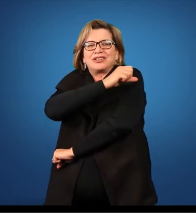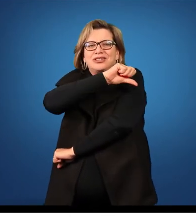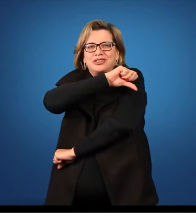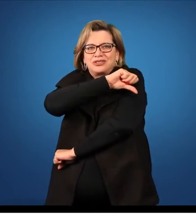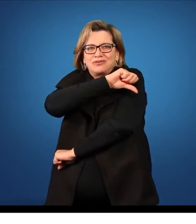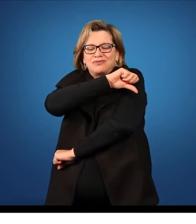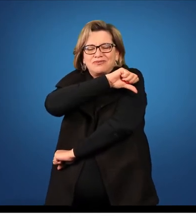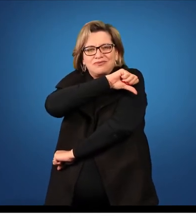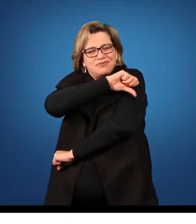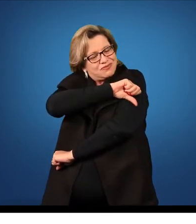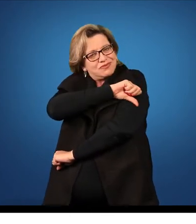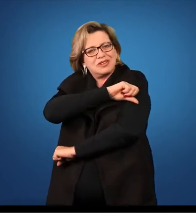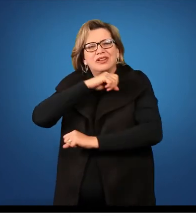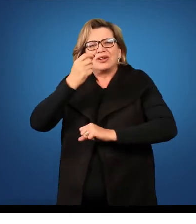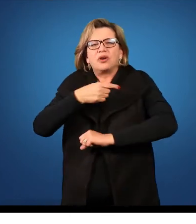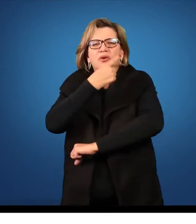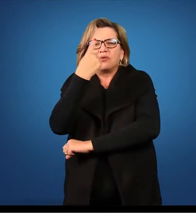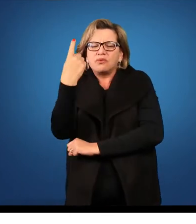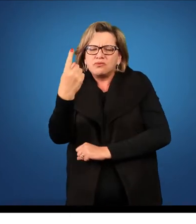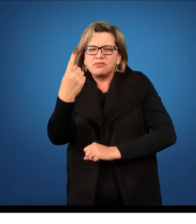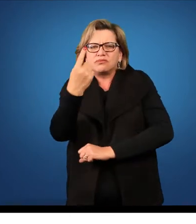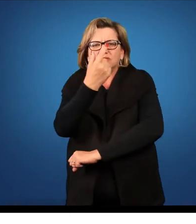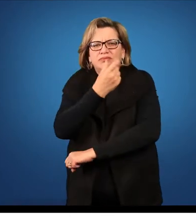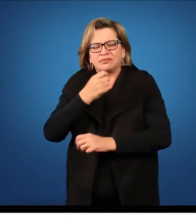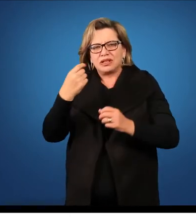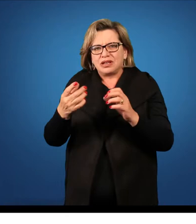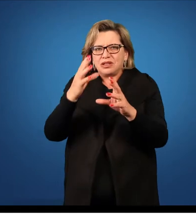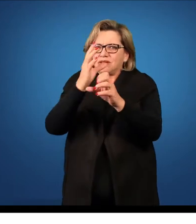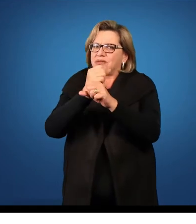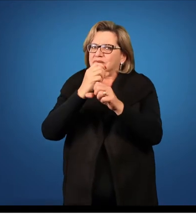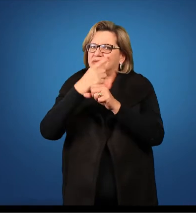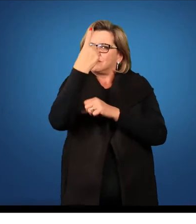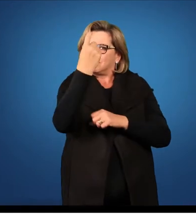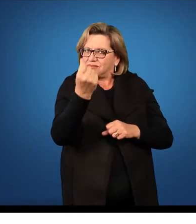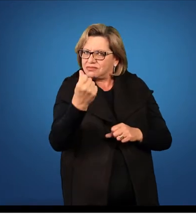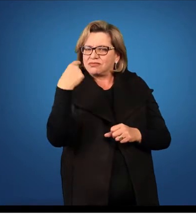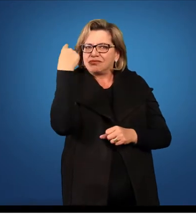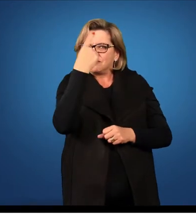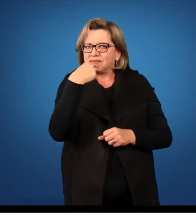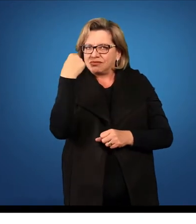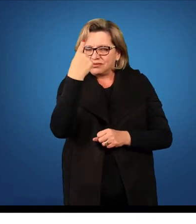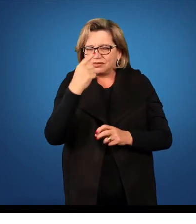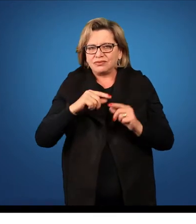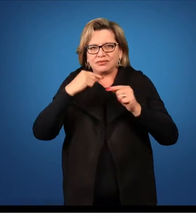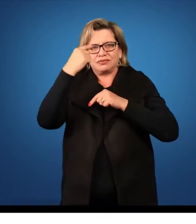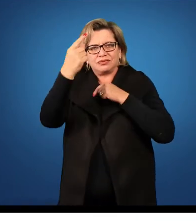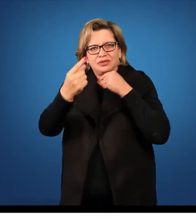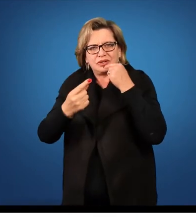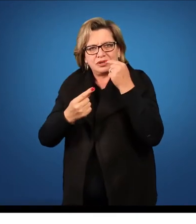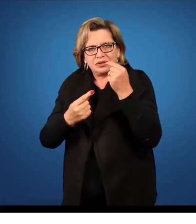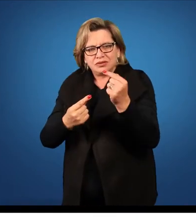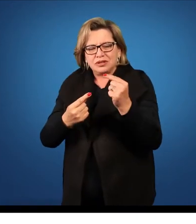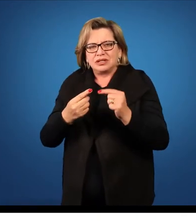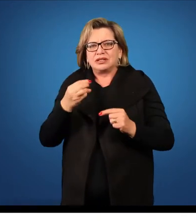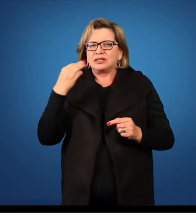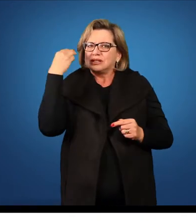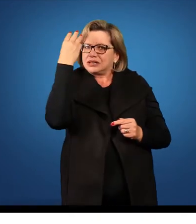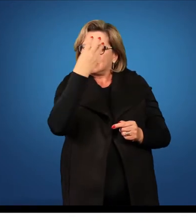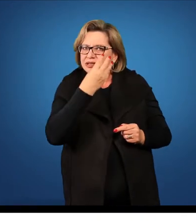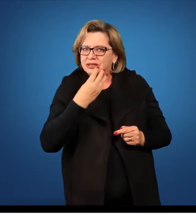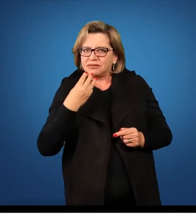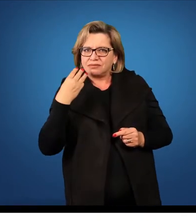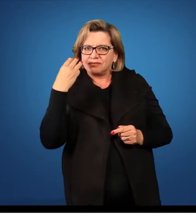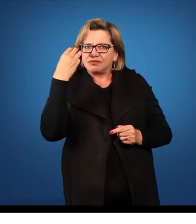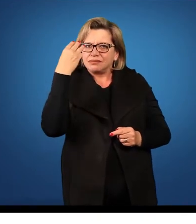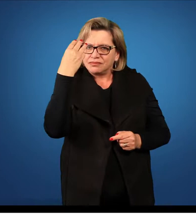na sexta, uma na sétima, uma na oitava e uma no nono. Depois, vocês farão uma observação de três horas, aulas de